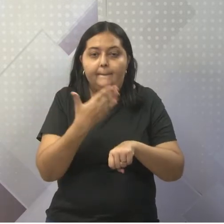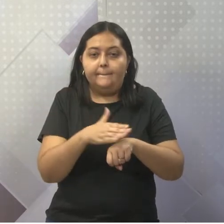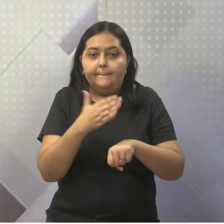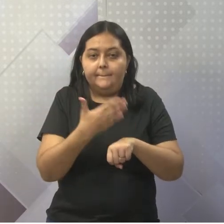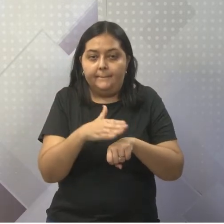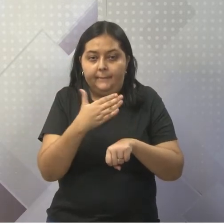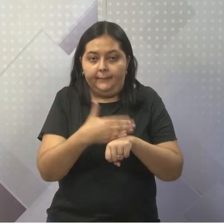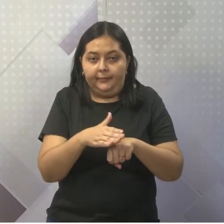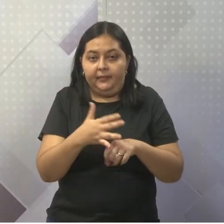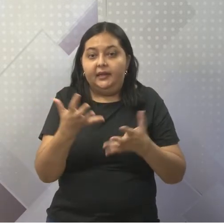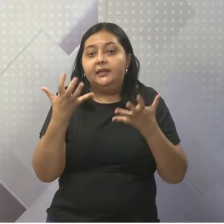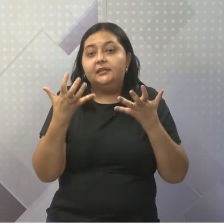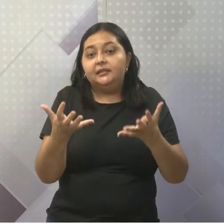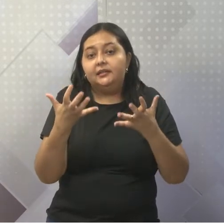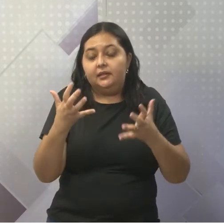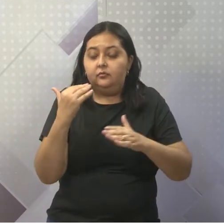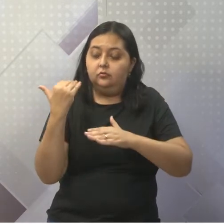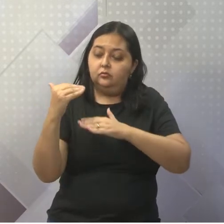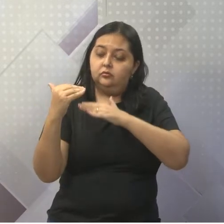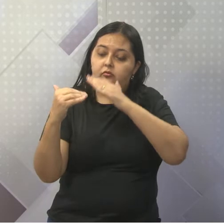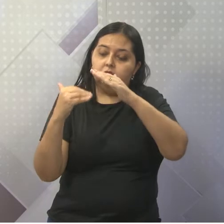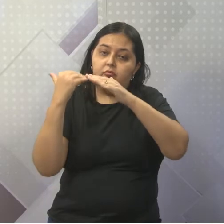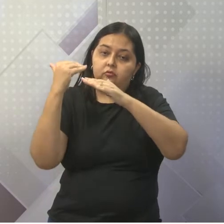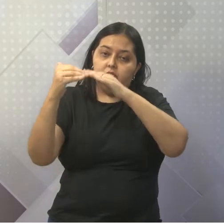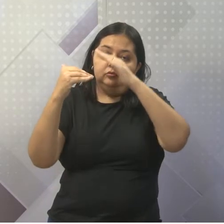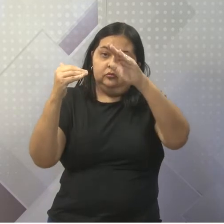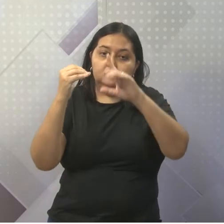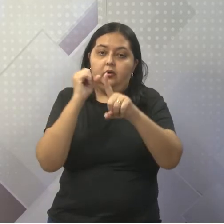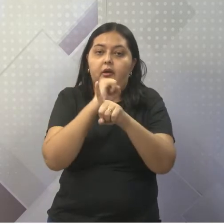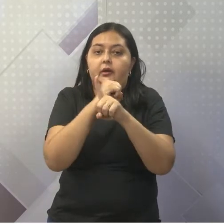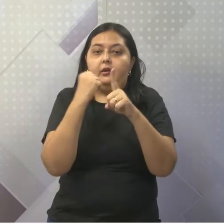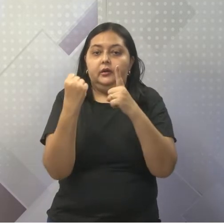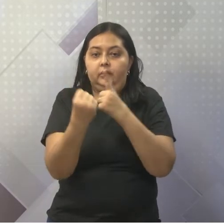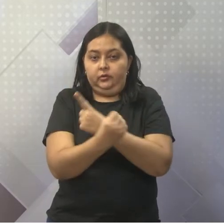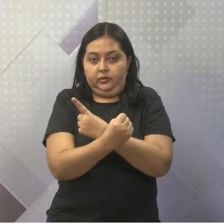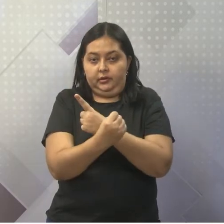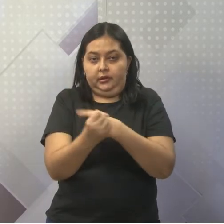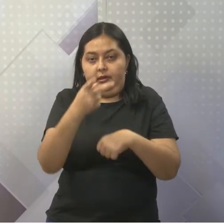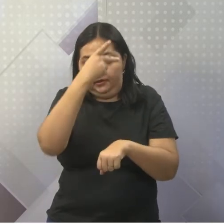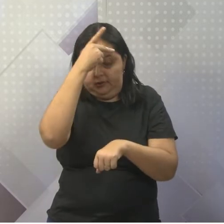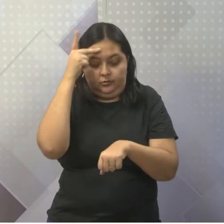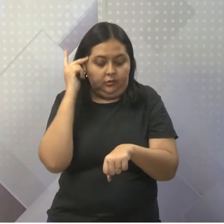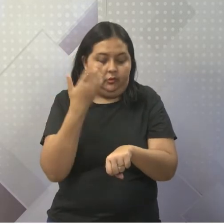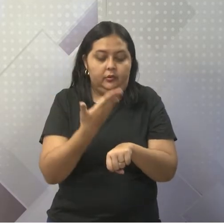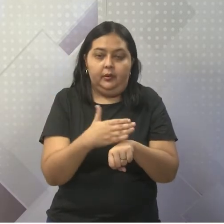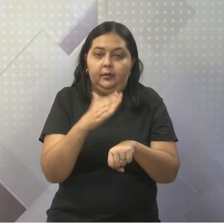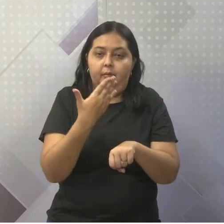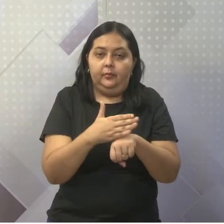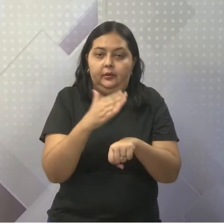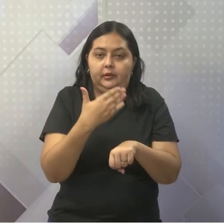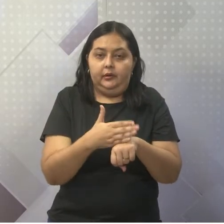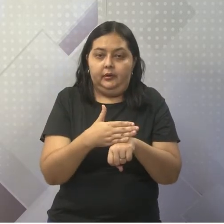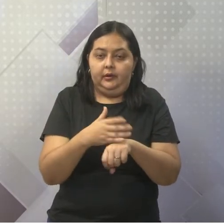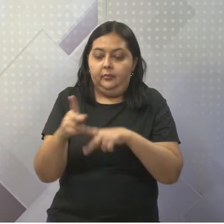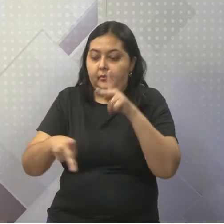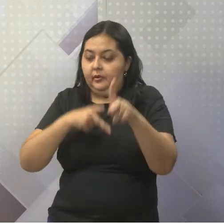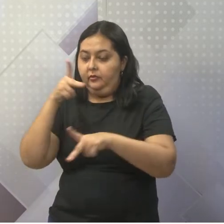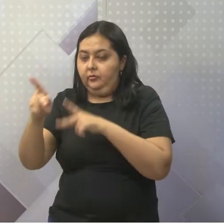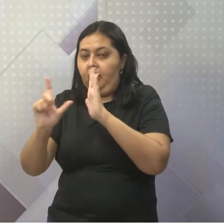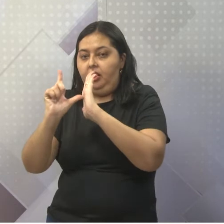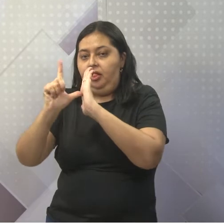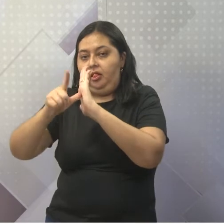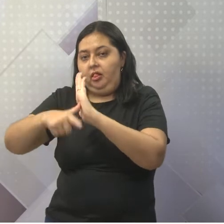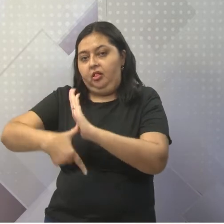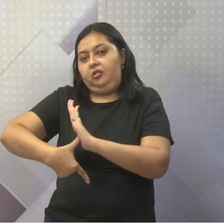trazer o desenvolvimento da civilização branca para os povos mais atrasados. Então, tudo isso, nós